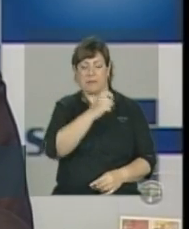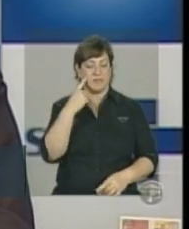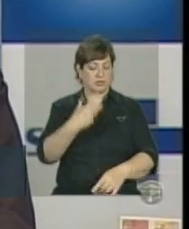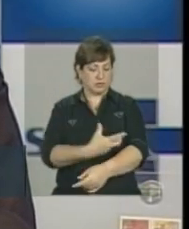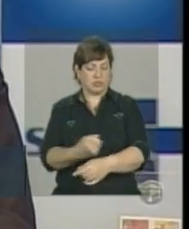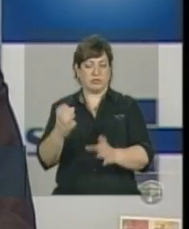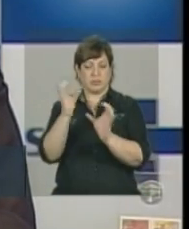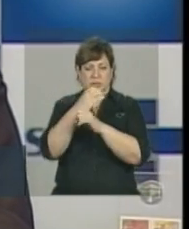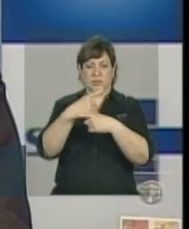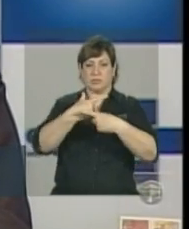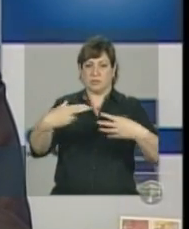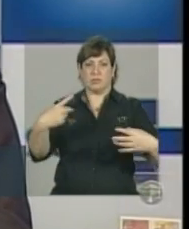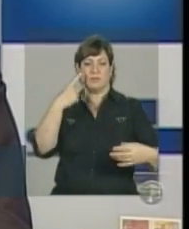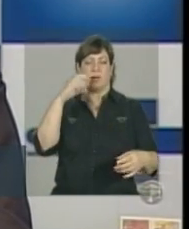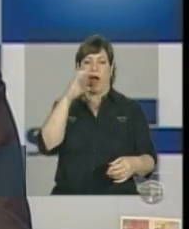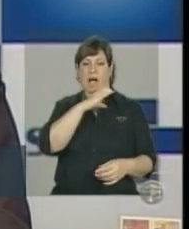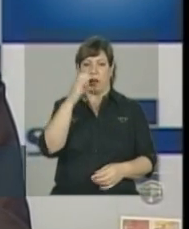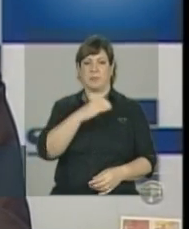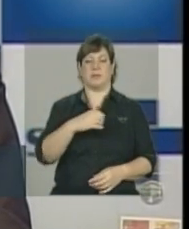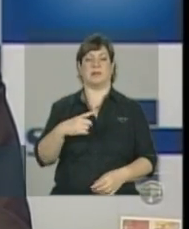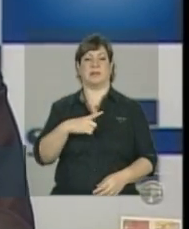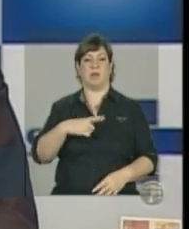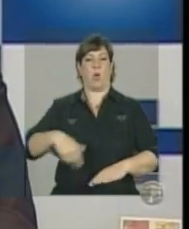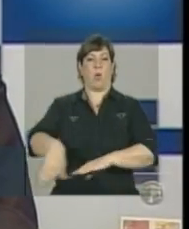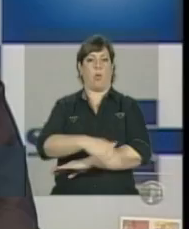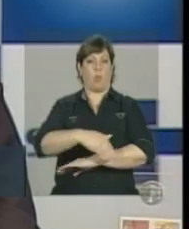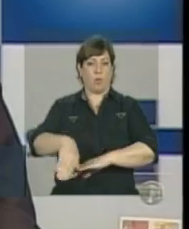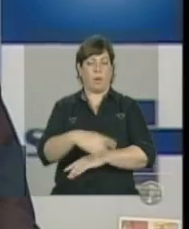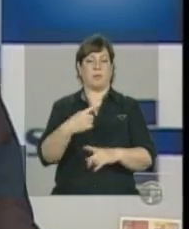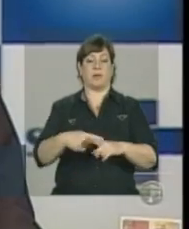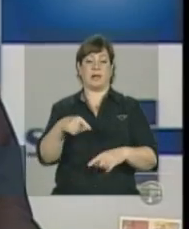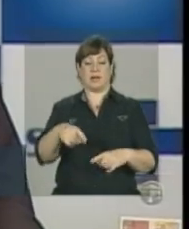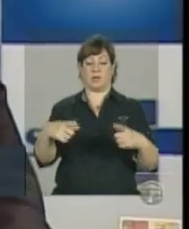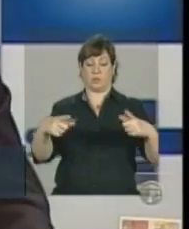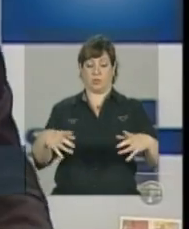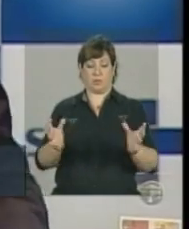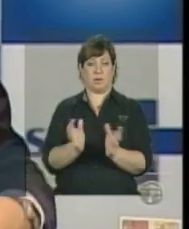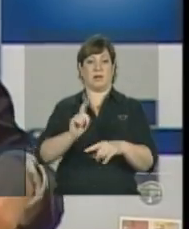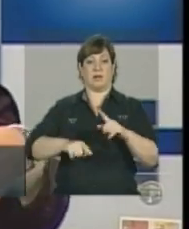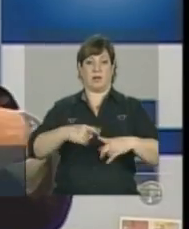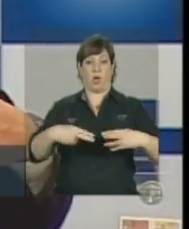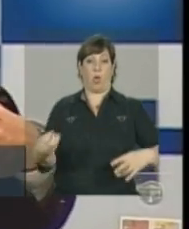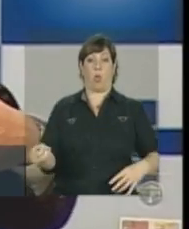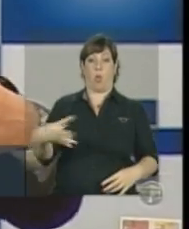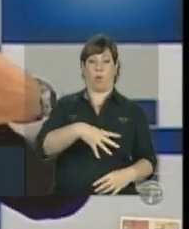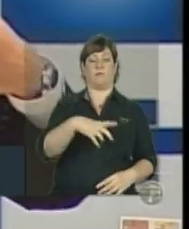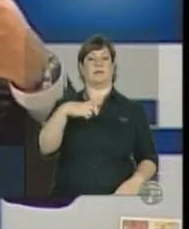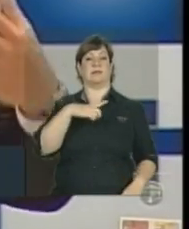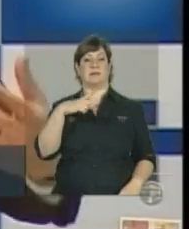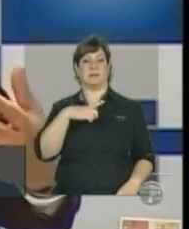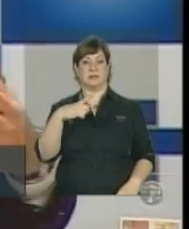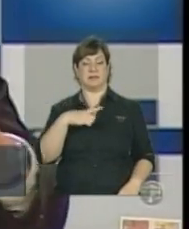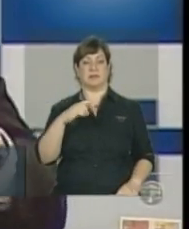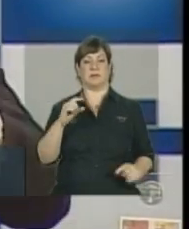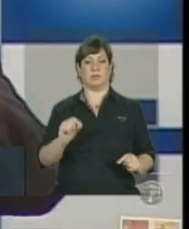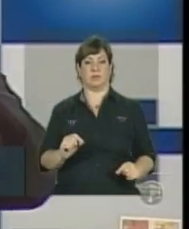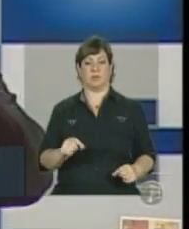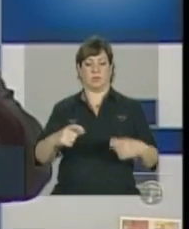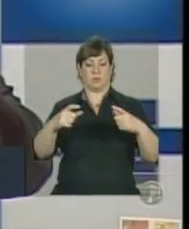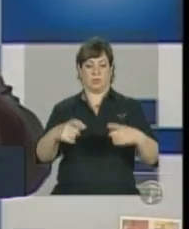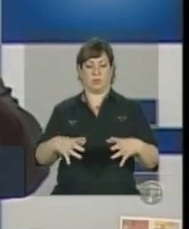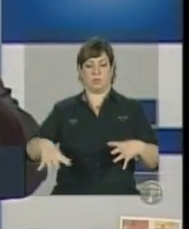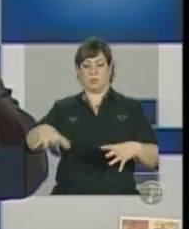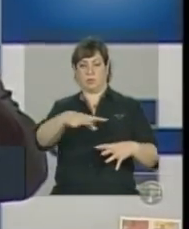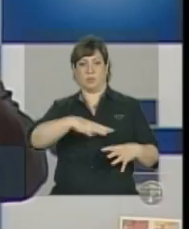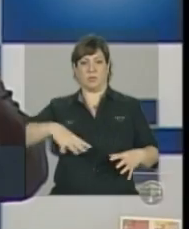com a prioridade absoluta nos consultórios na rua, sobretudo porque é um equipamento novo, que você tem um grupo muito específico de